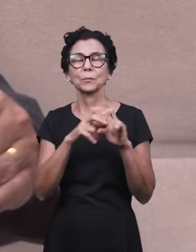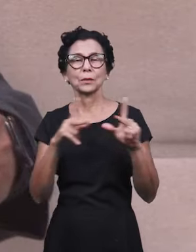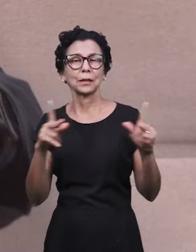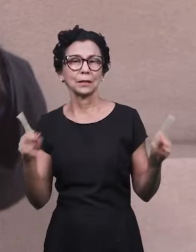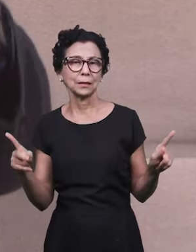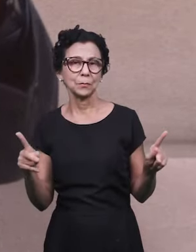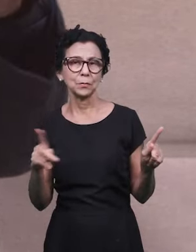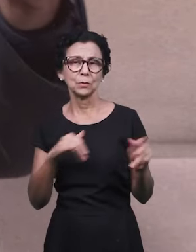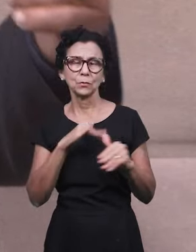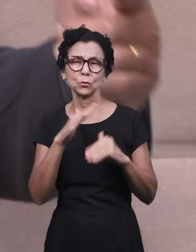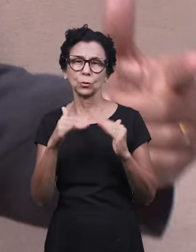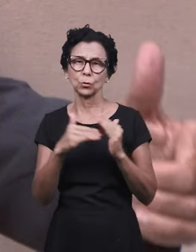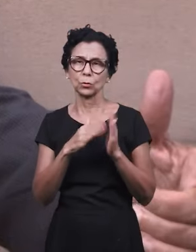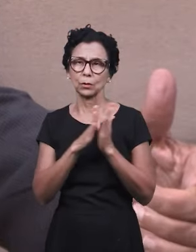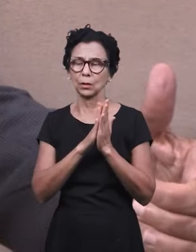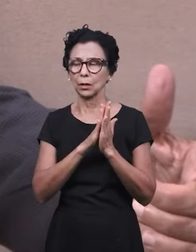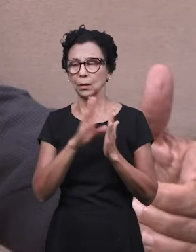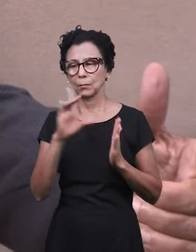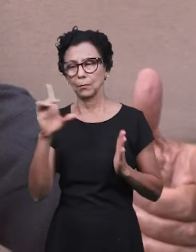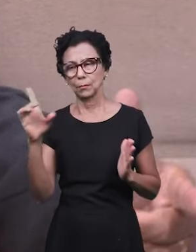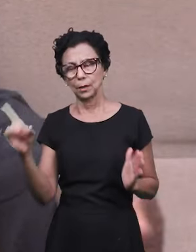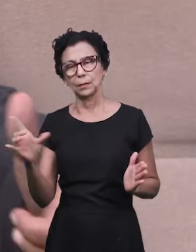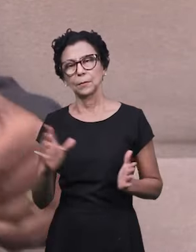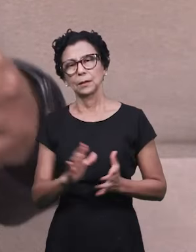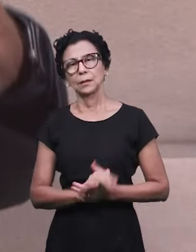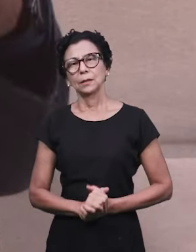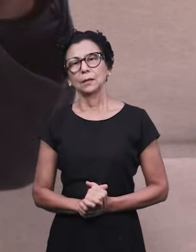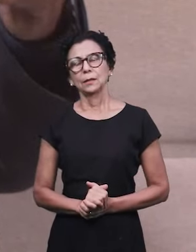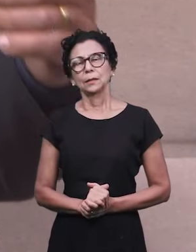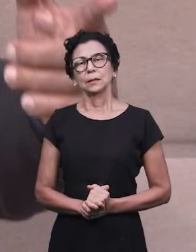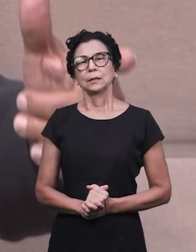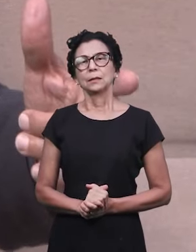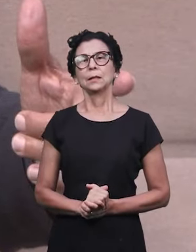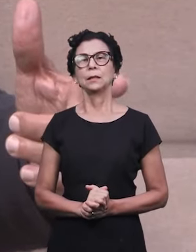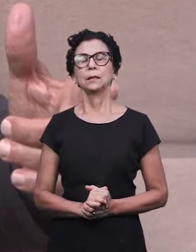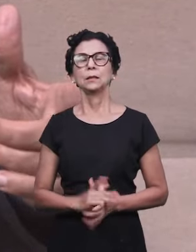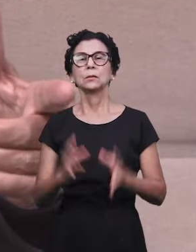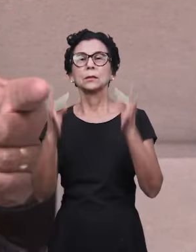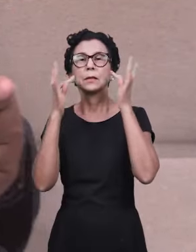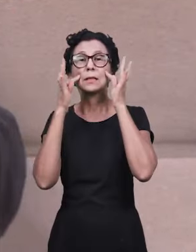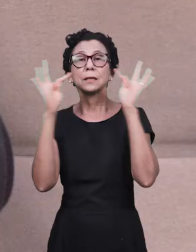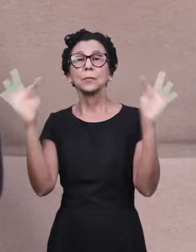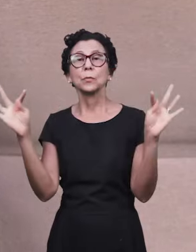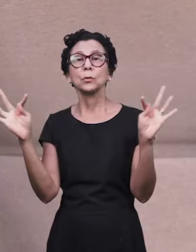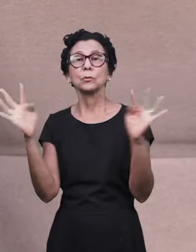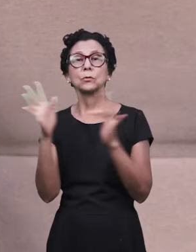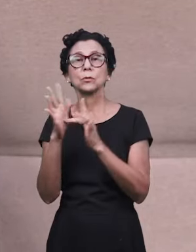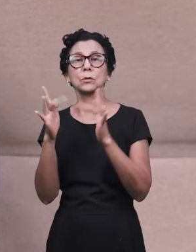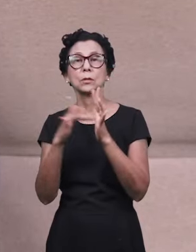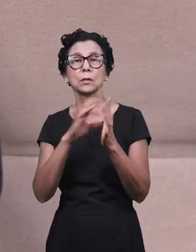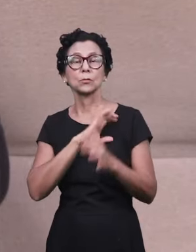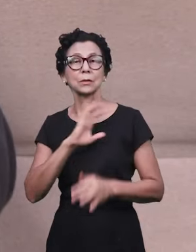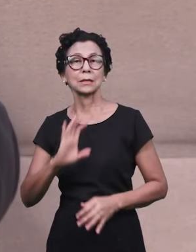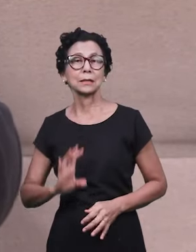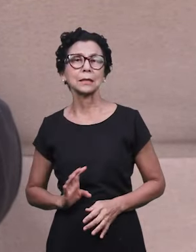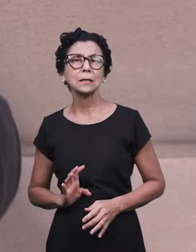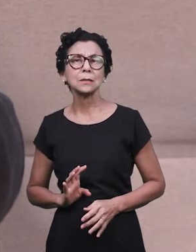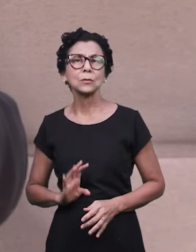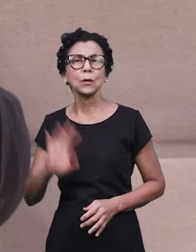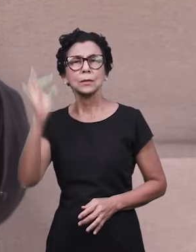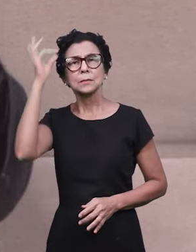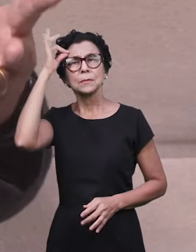que o testemunho de Jesus é o Espírito de profecia. Então, a gente fica